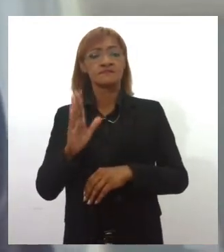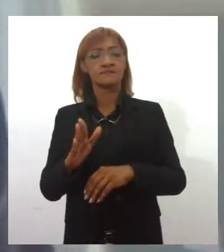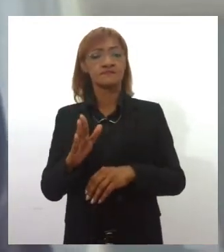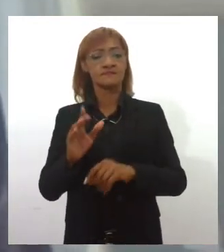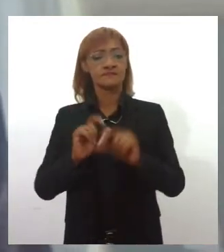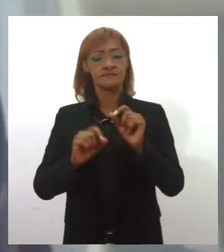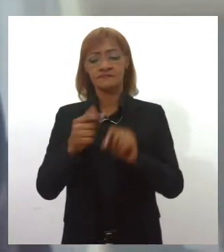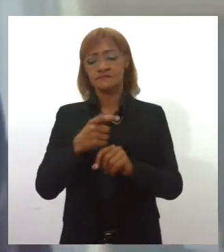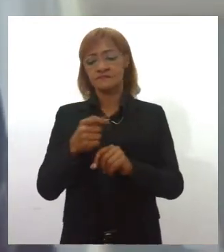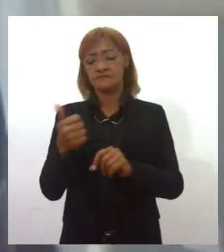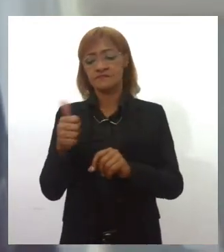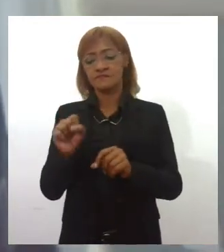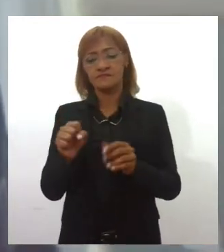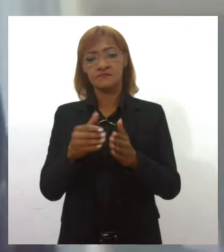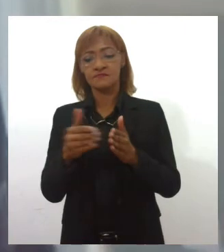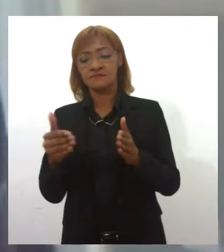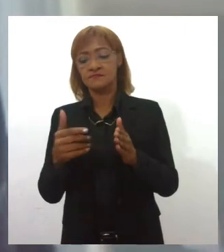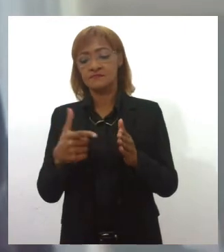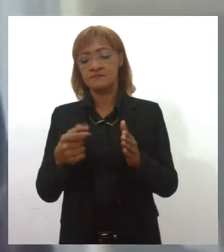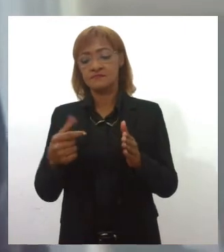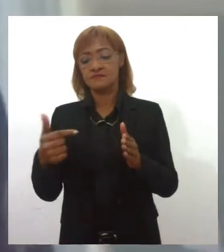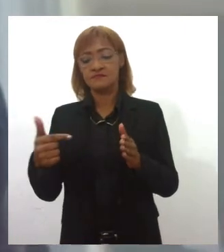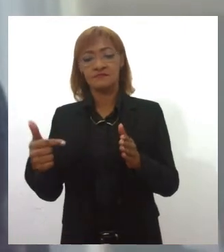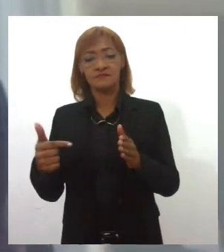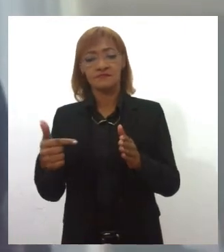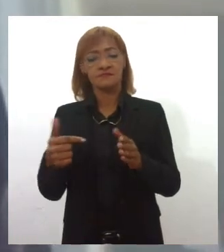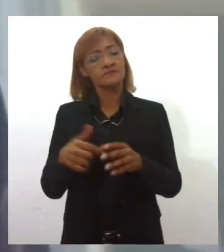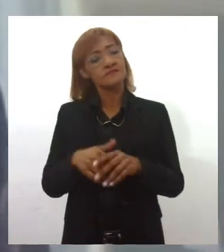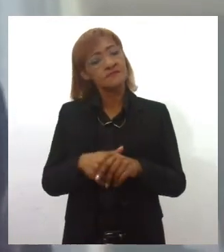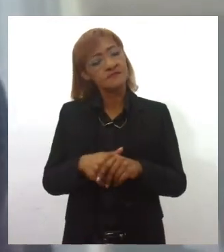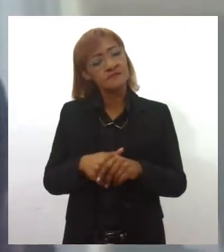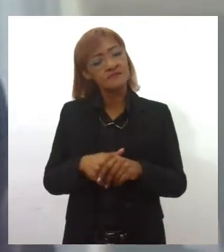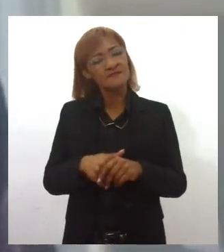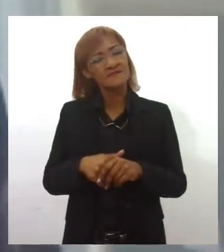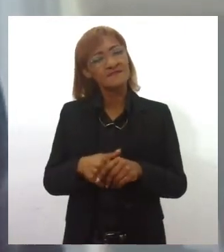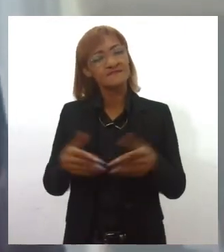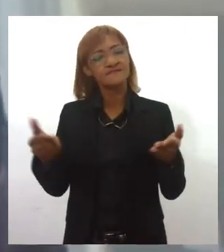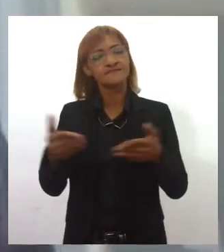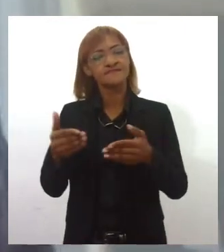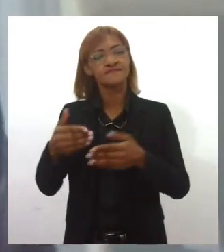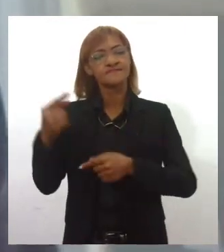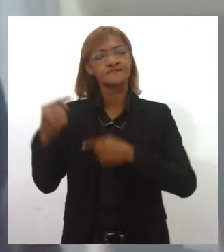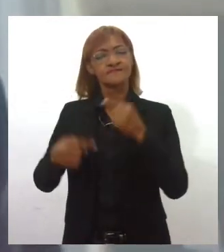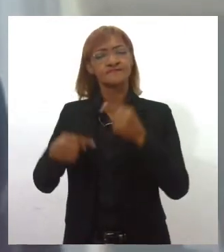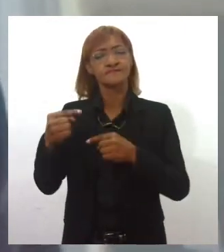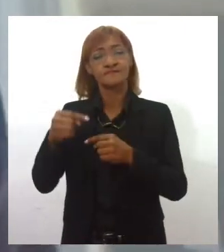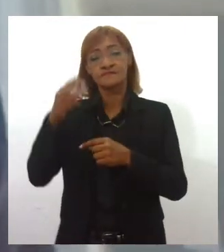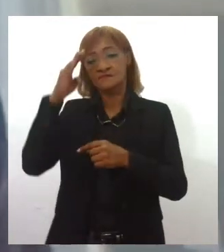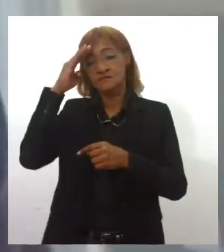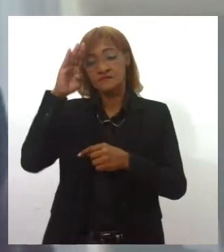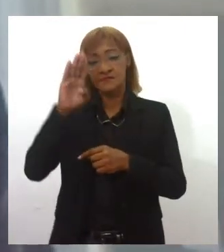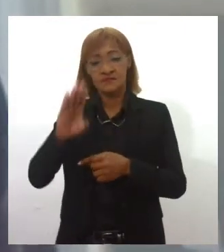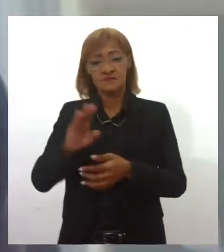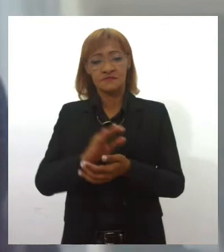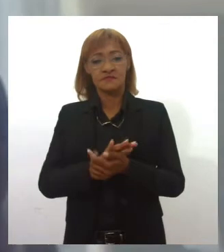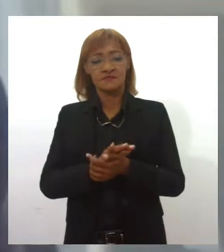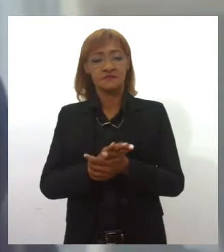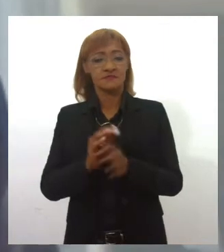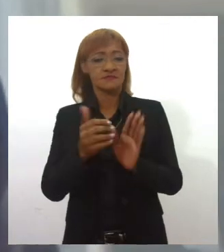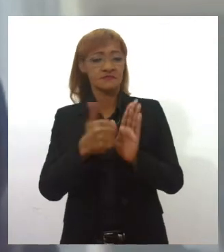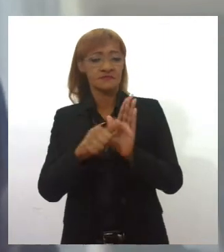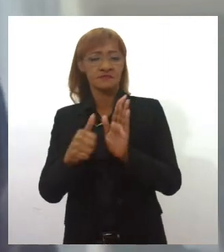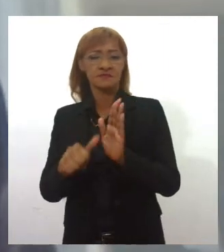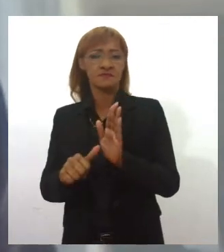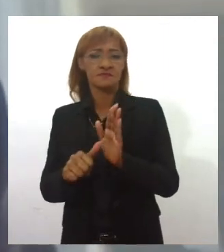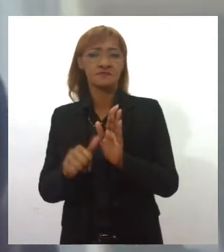2018 2022. E, em cima disso, nós vamos discutir, principalmente, o cumprimento e avaliar, de uma forma